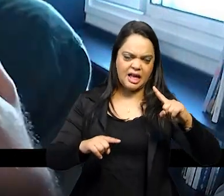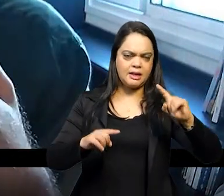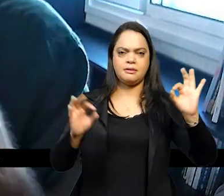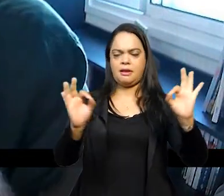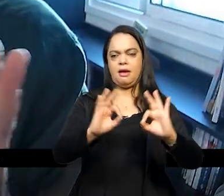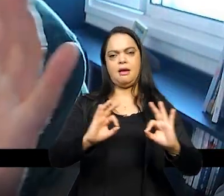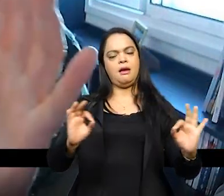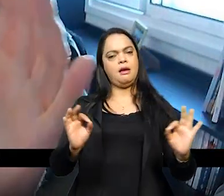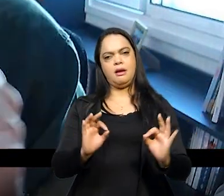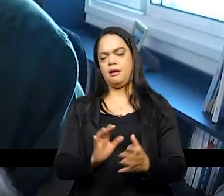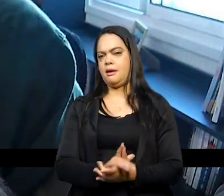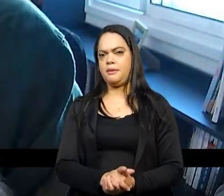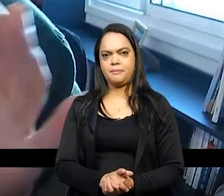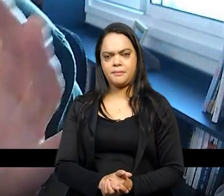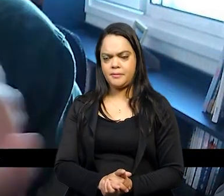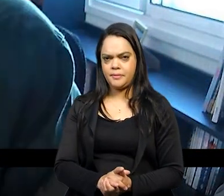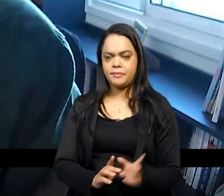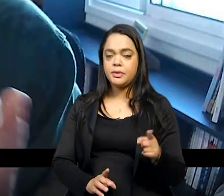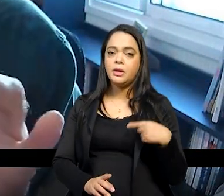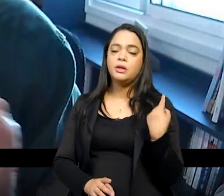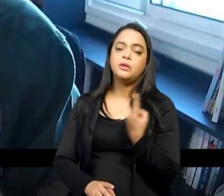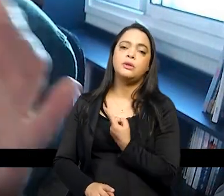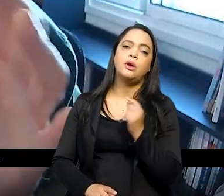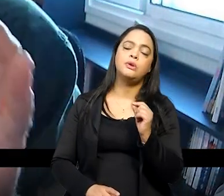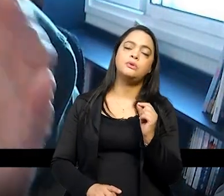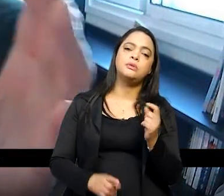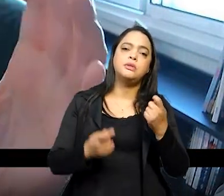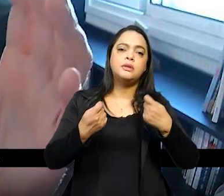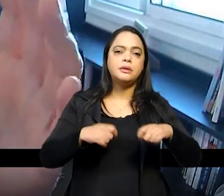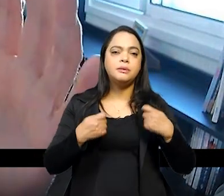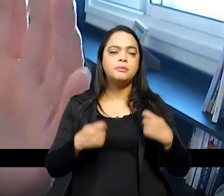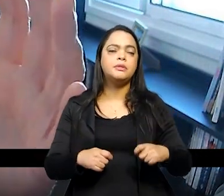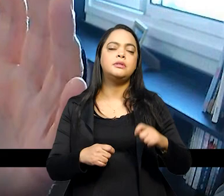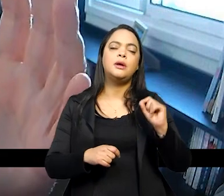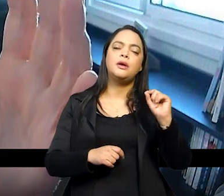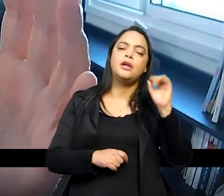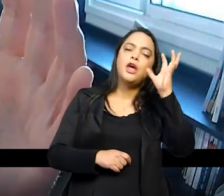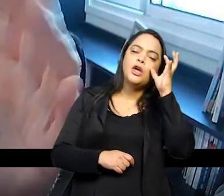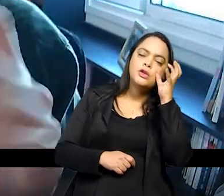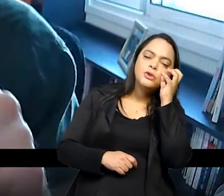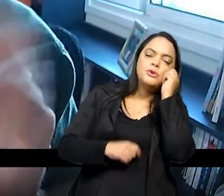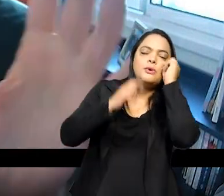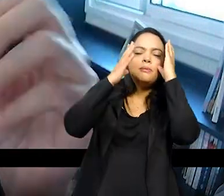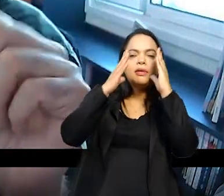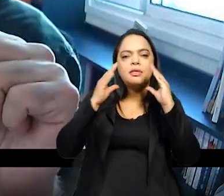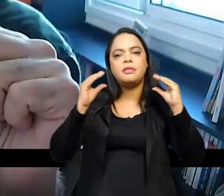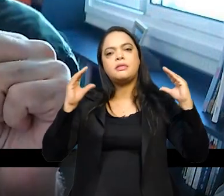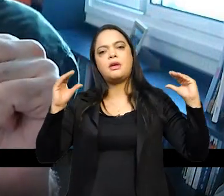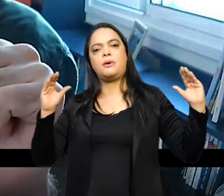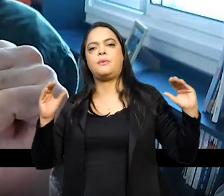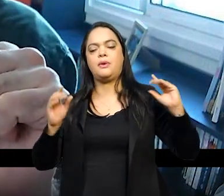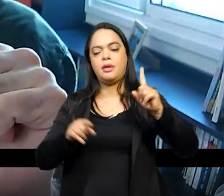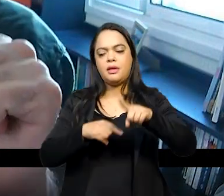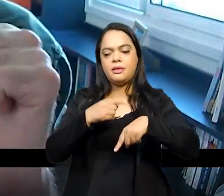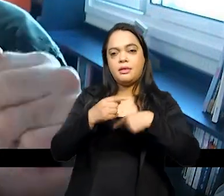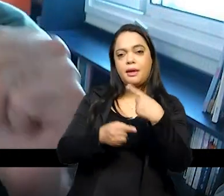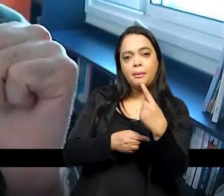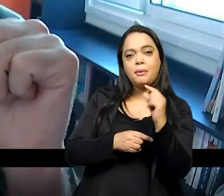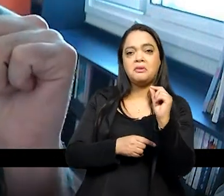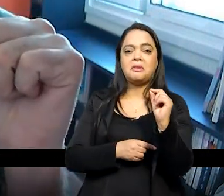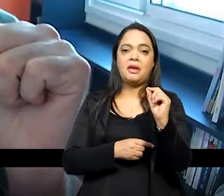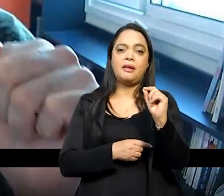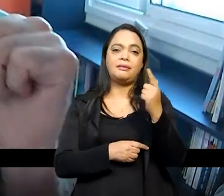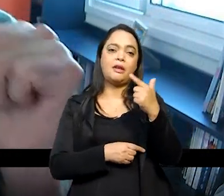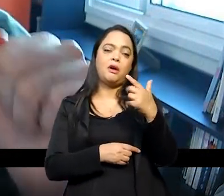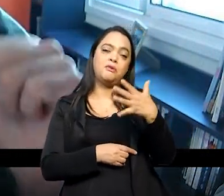isso vai fazer no máximo com que a gente durma de consciência tranquila por alguns dias depois a consciência vai pesar não é